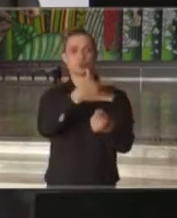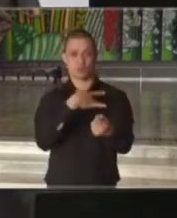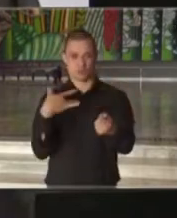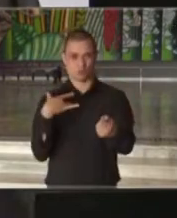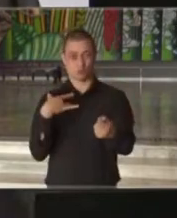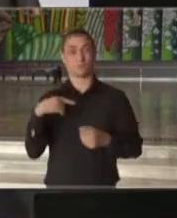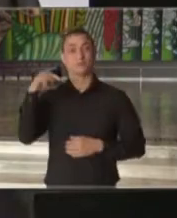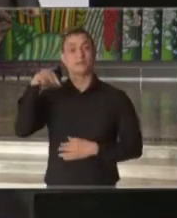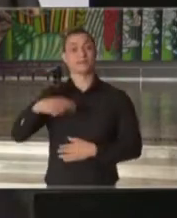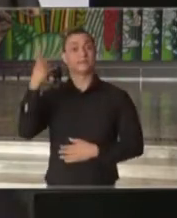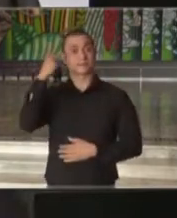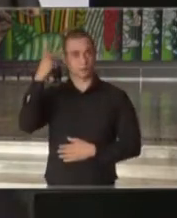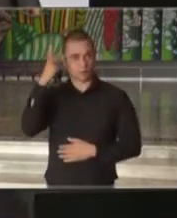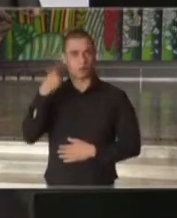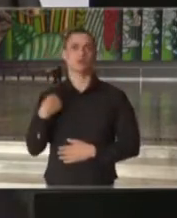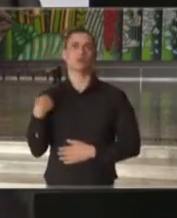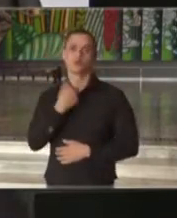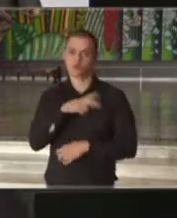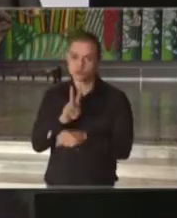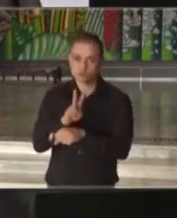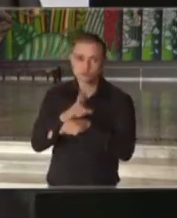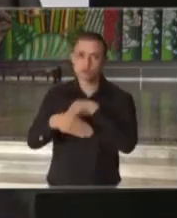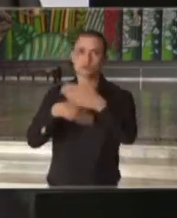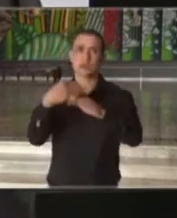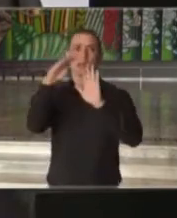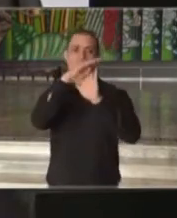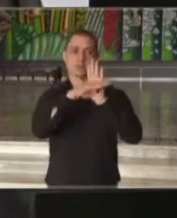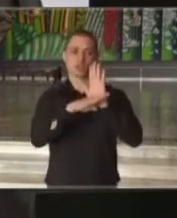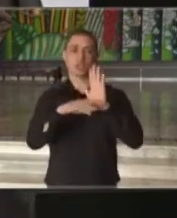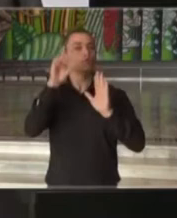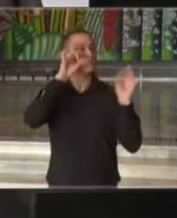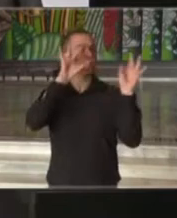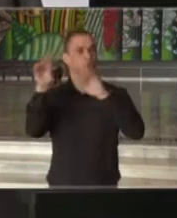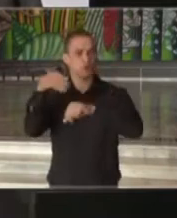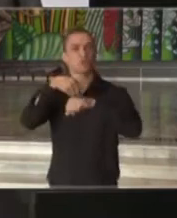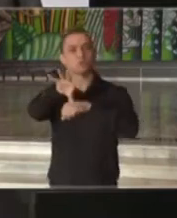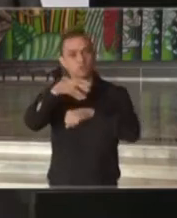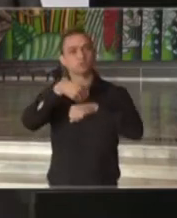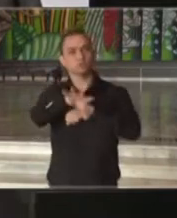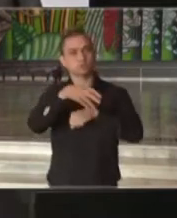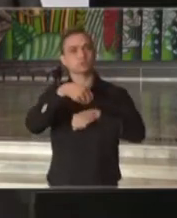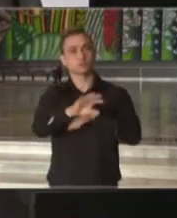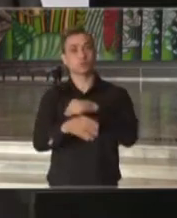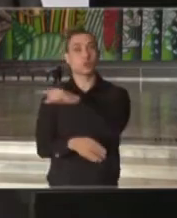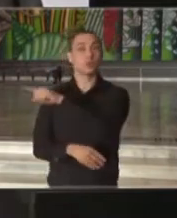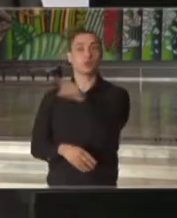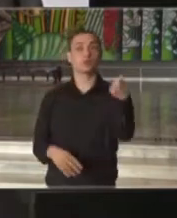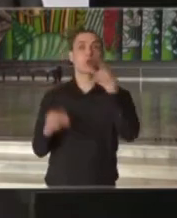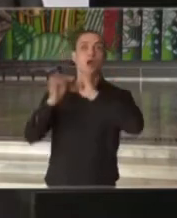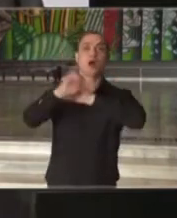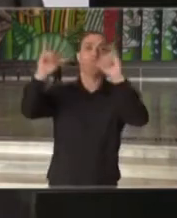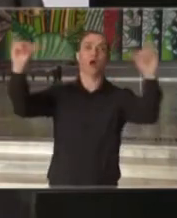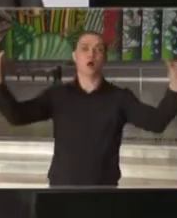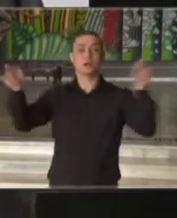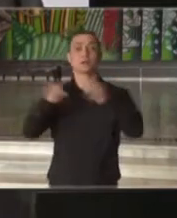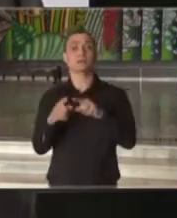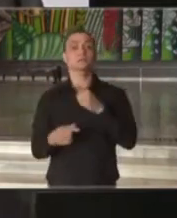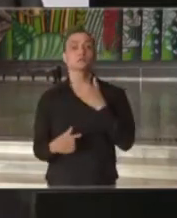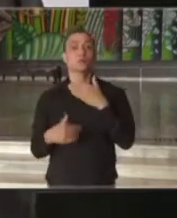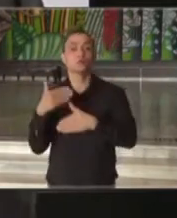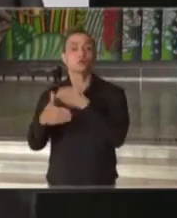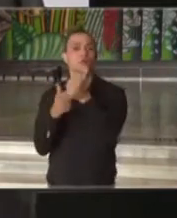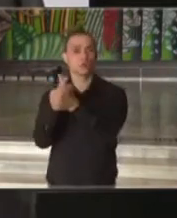São Paulo tem um cuidado e um zelo, as medidas são anunciadas diariamente para permitir o correto dimensionamento da crise